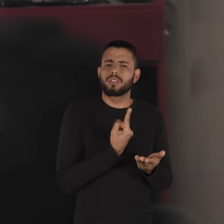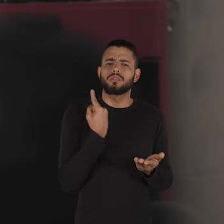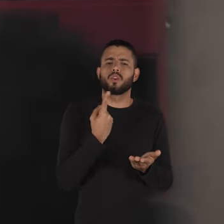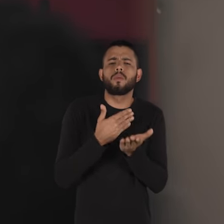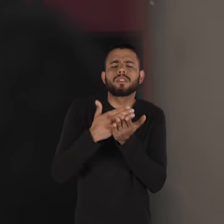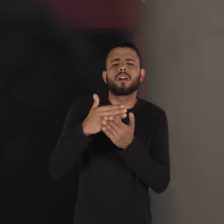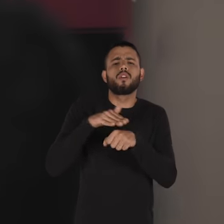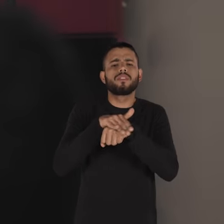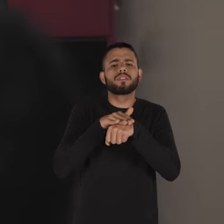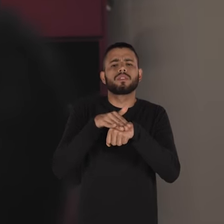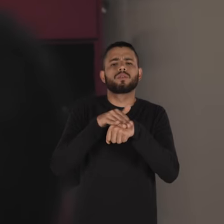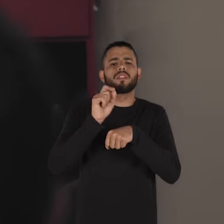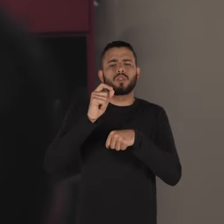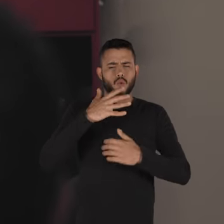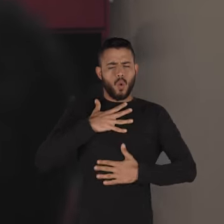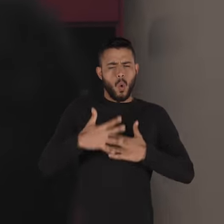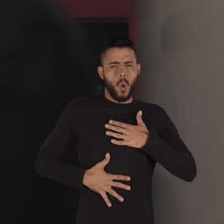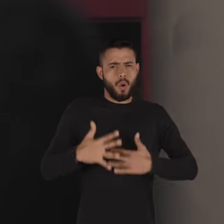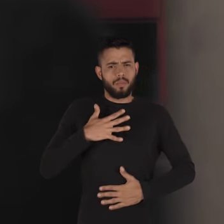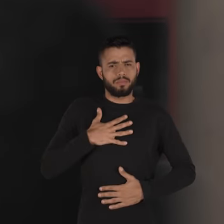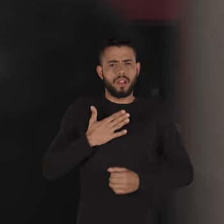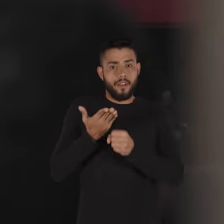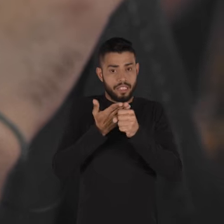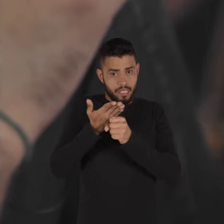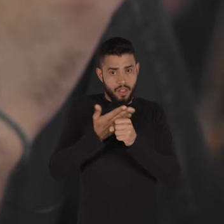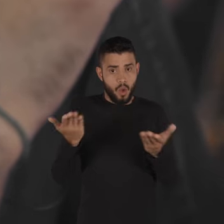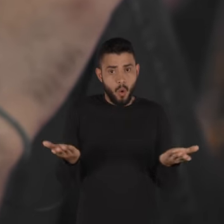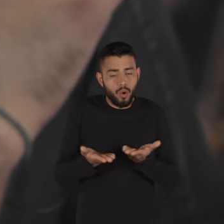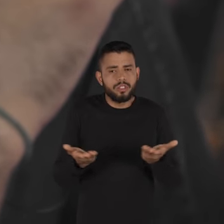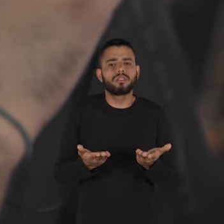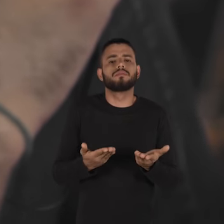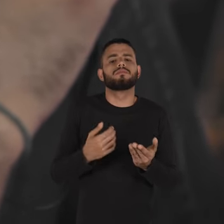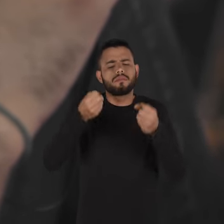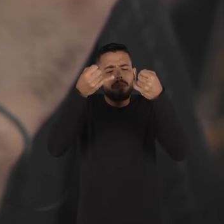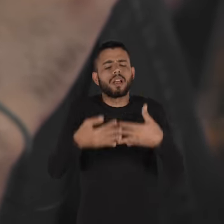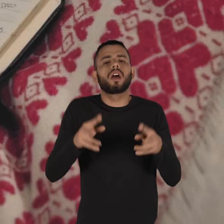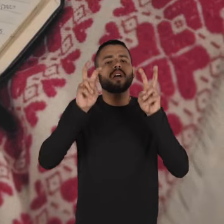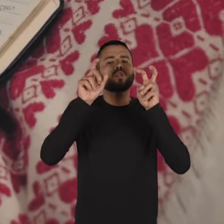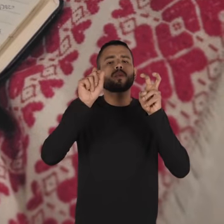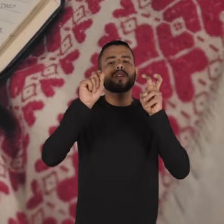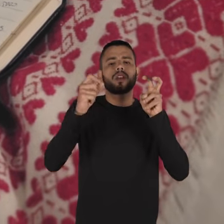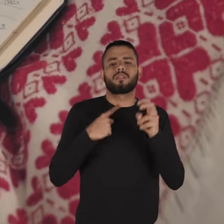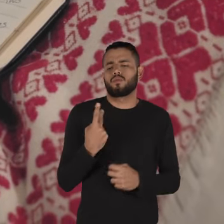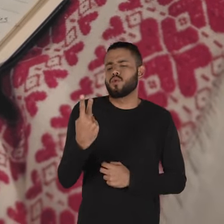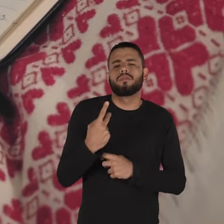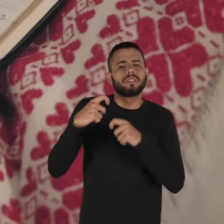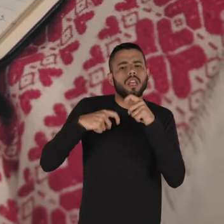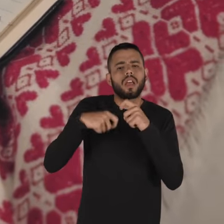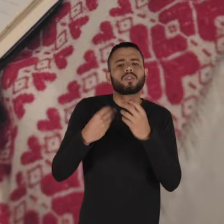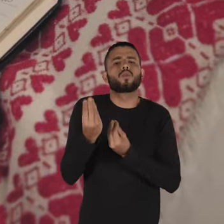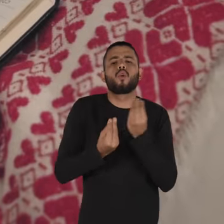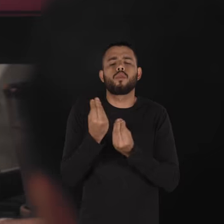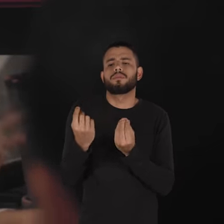entrar um pouco em anatomia avançada, né? A ideia de hoje é falar um pouco também de ritual a dois,